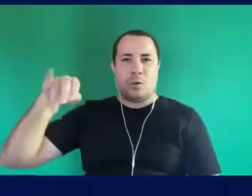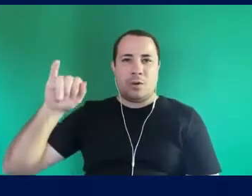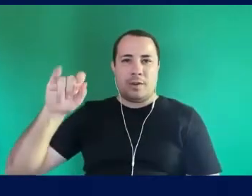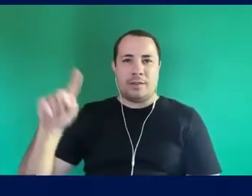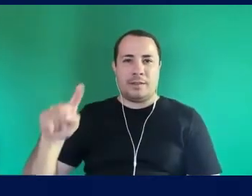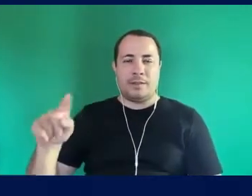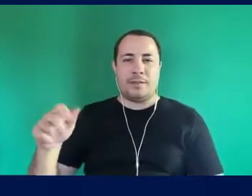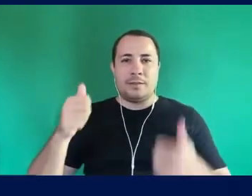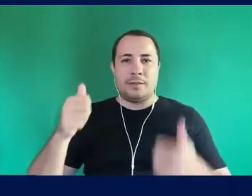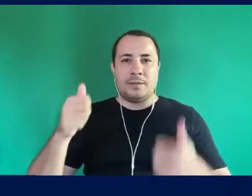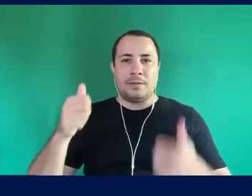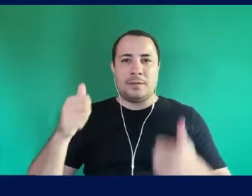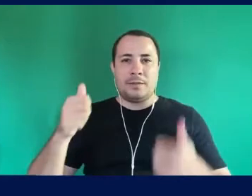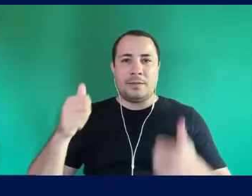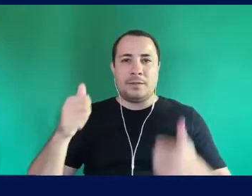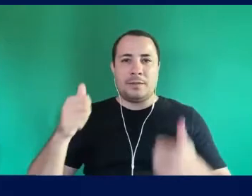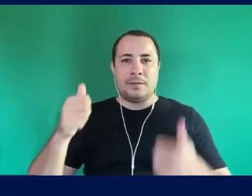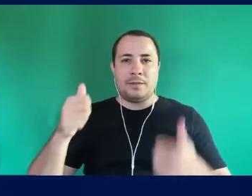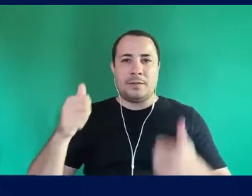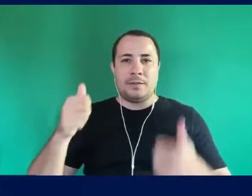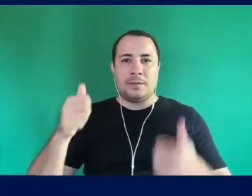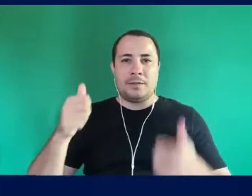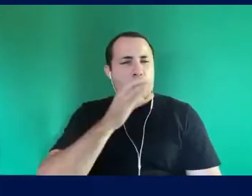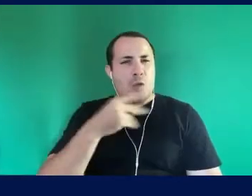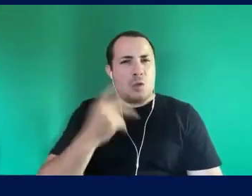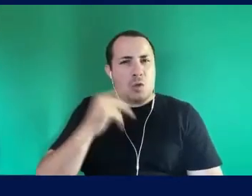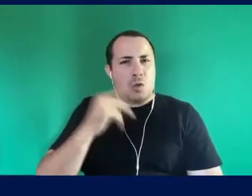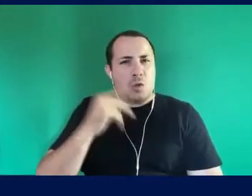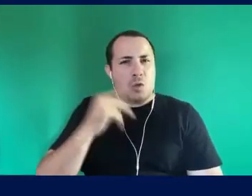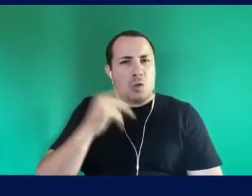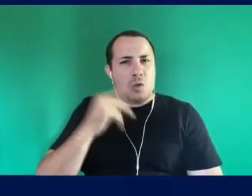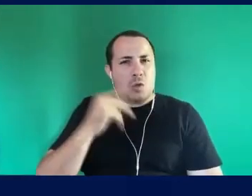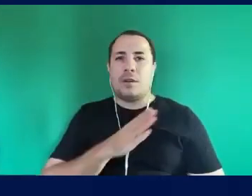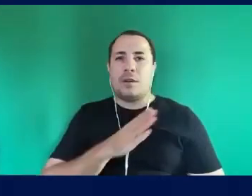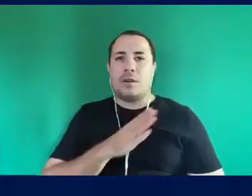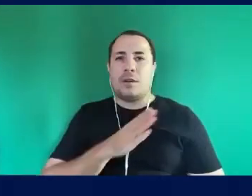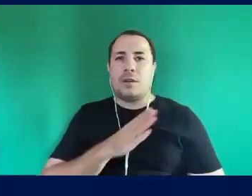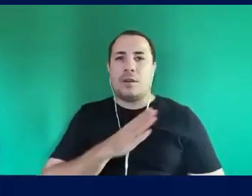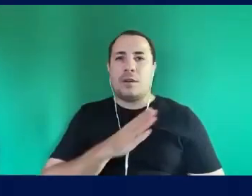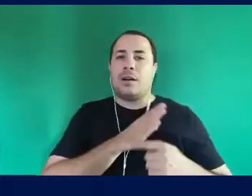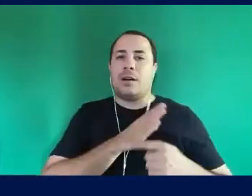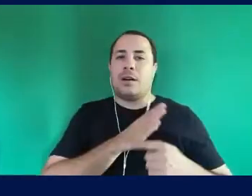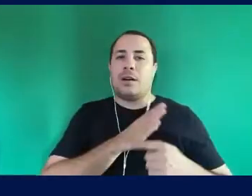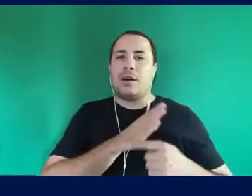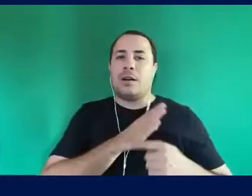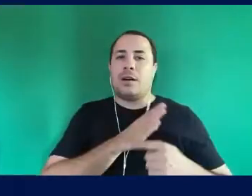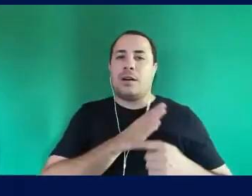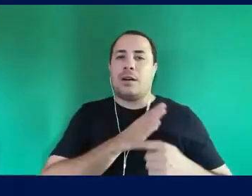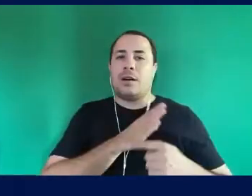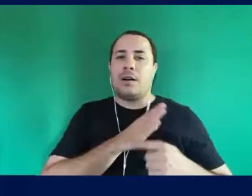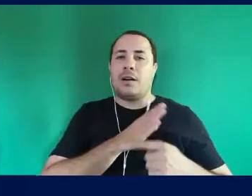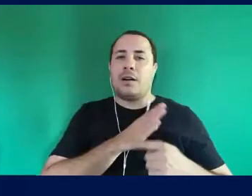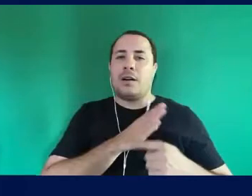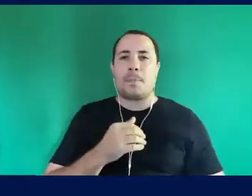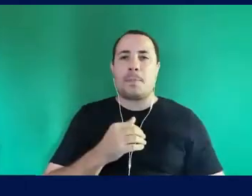tanta pressa O coração que acolhe Que hospeda O coração que